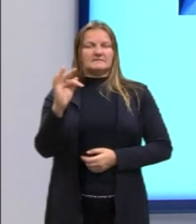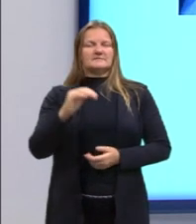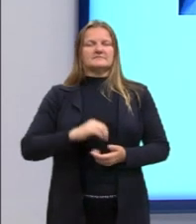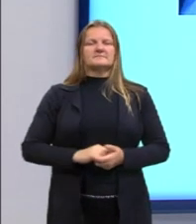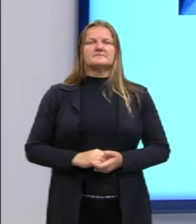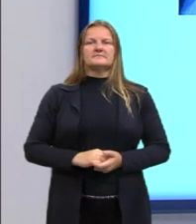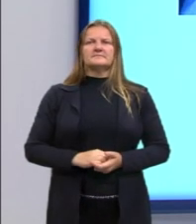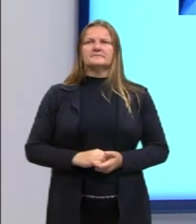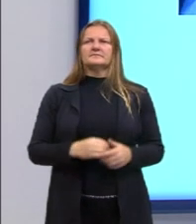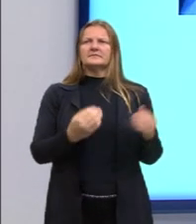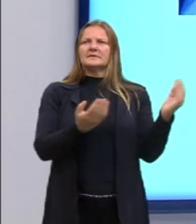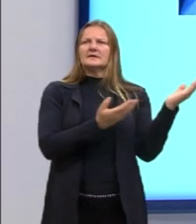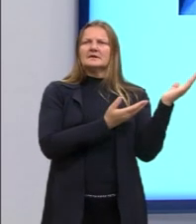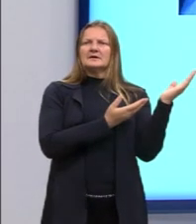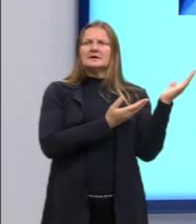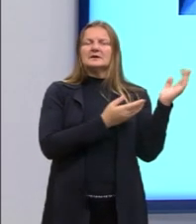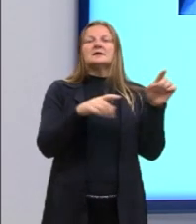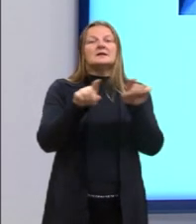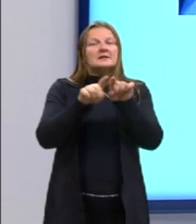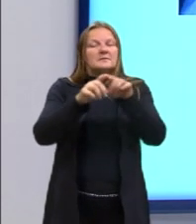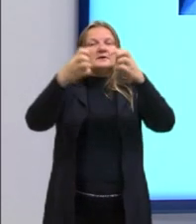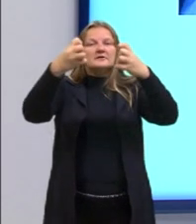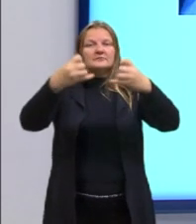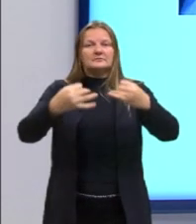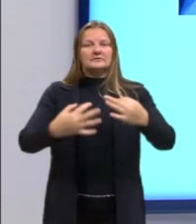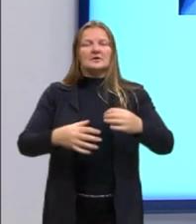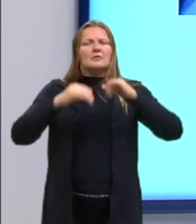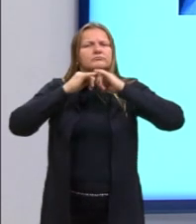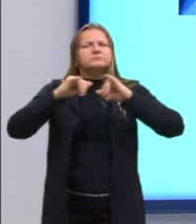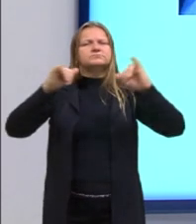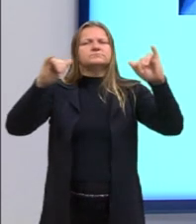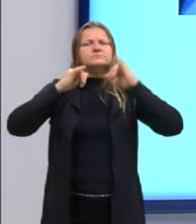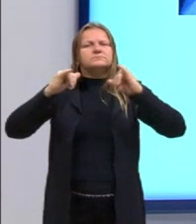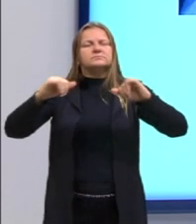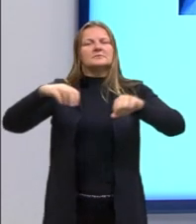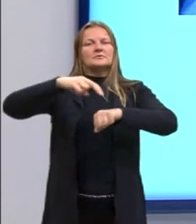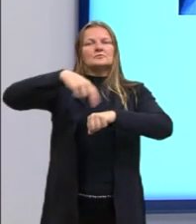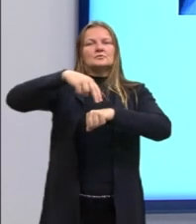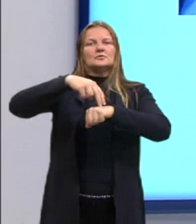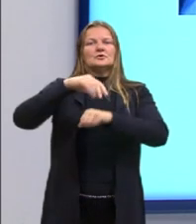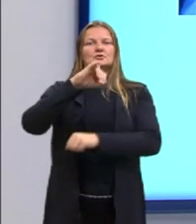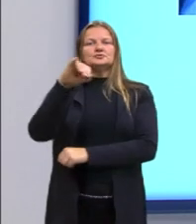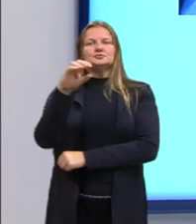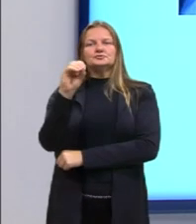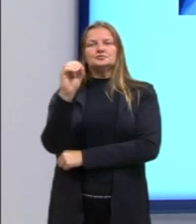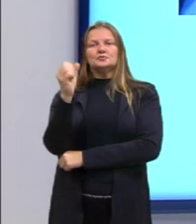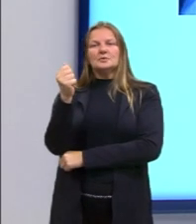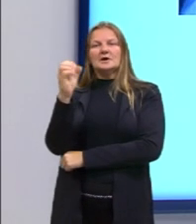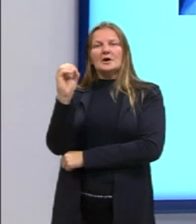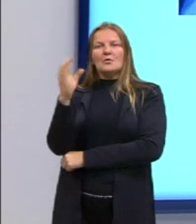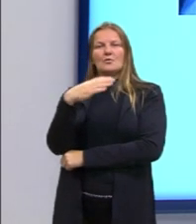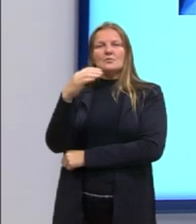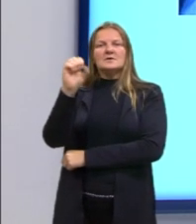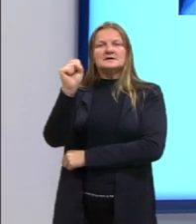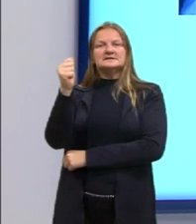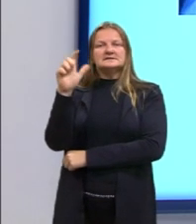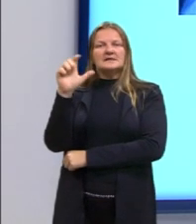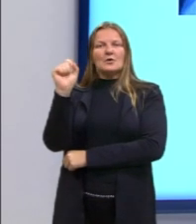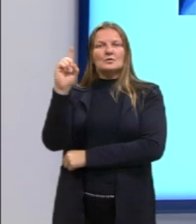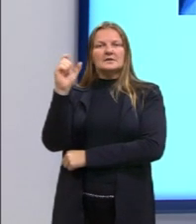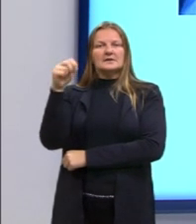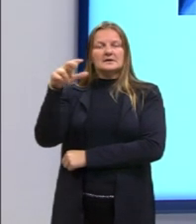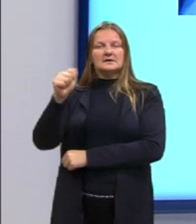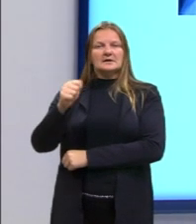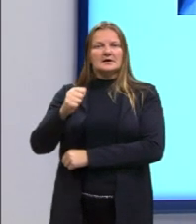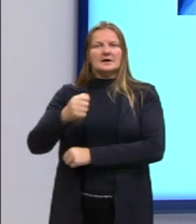A gente vai falar também um pouco, ainda nessa lógica das campanhas nacionalistas, sobre João Saldanha e a Copa de 1970.